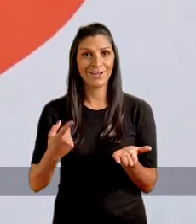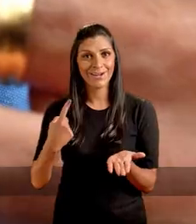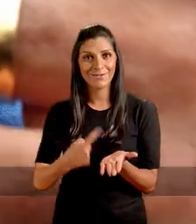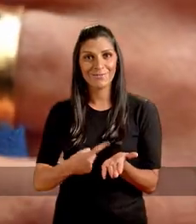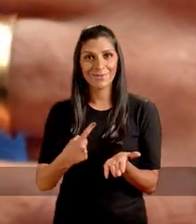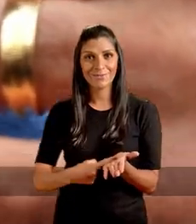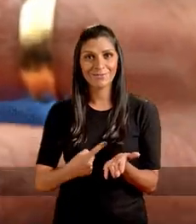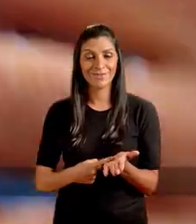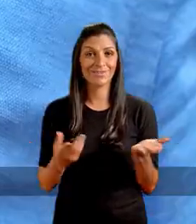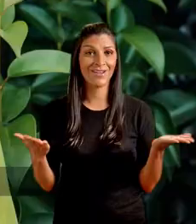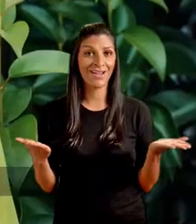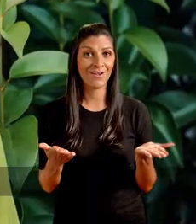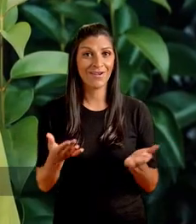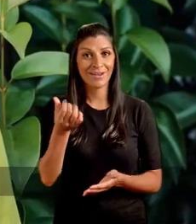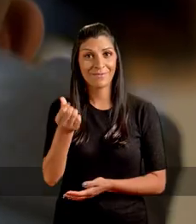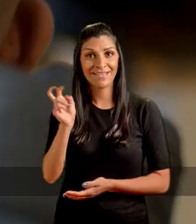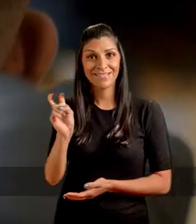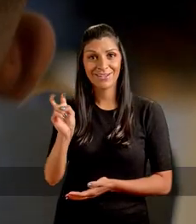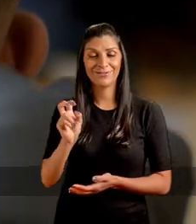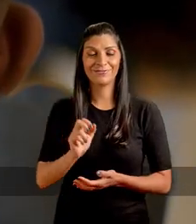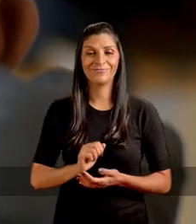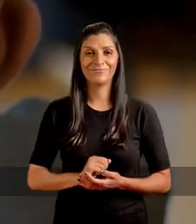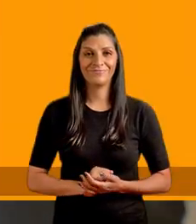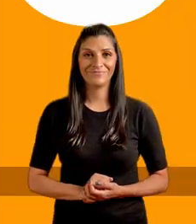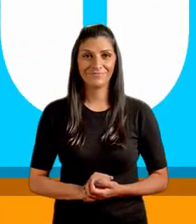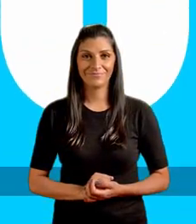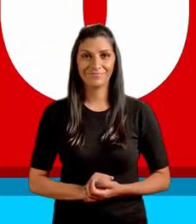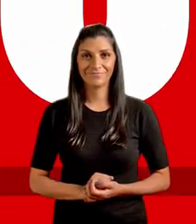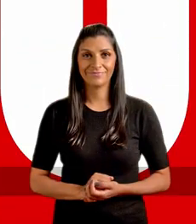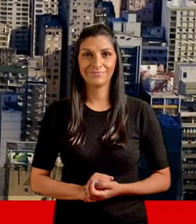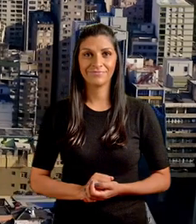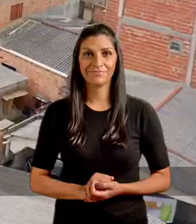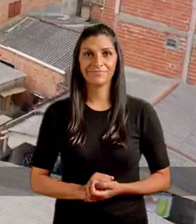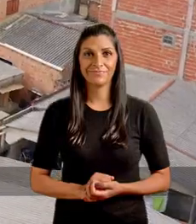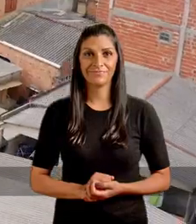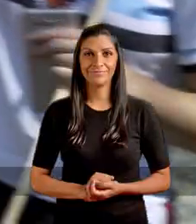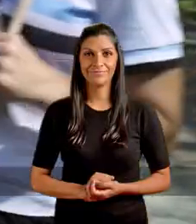Agora é compromisso. Agora é meia-cinco. Manu!